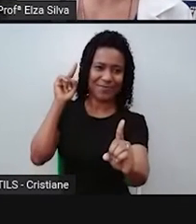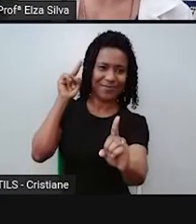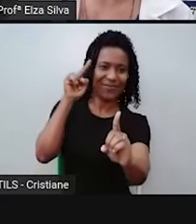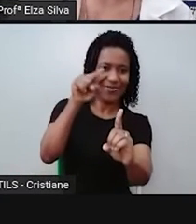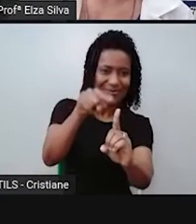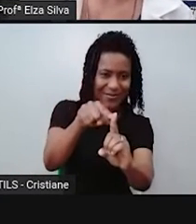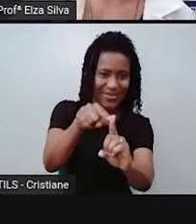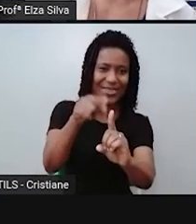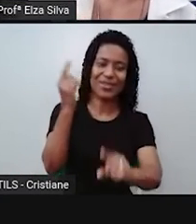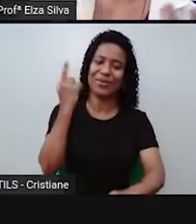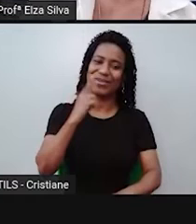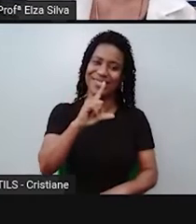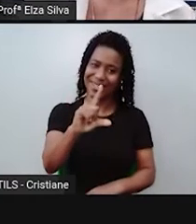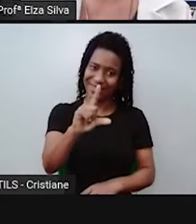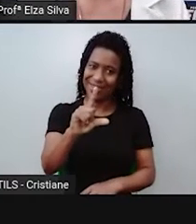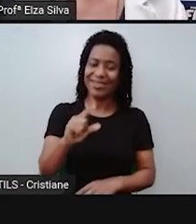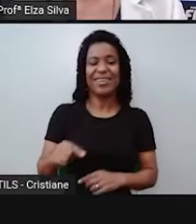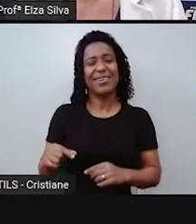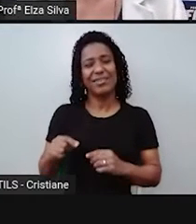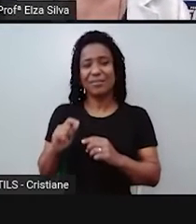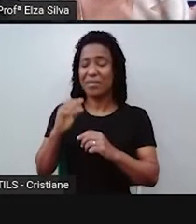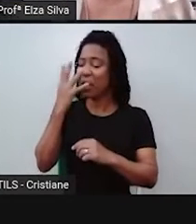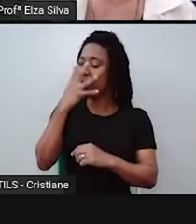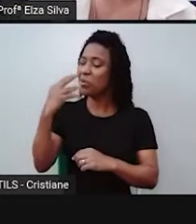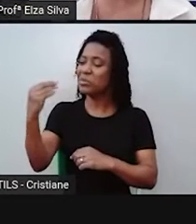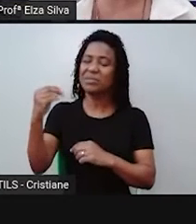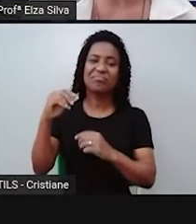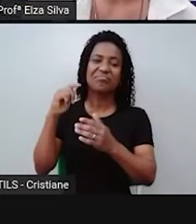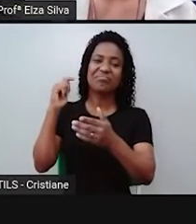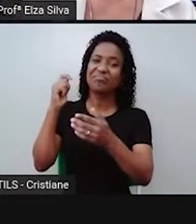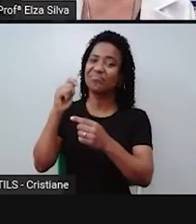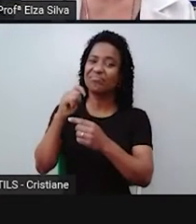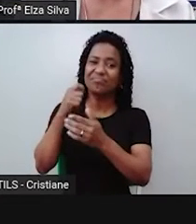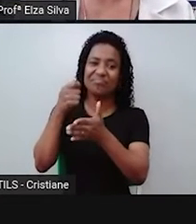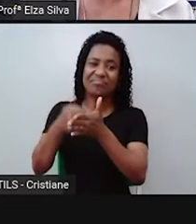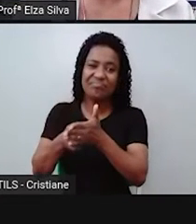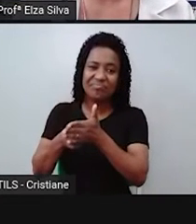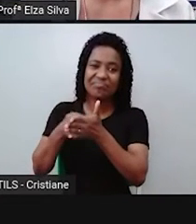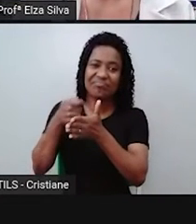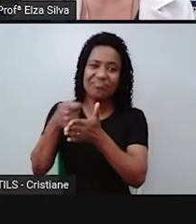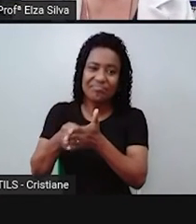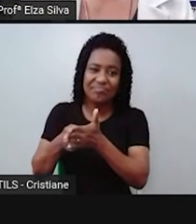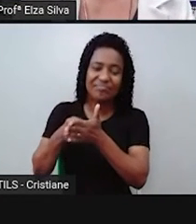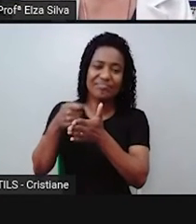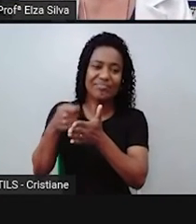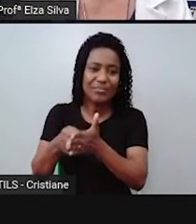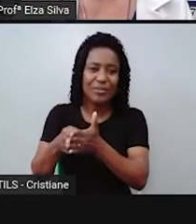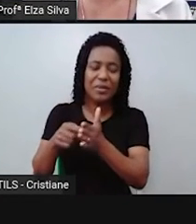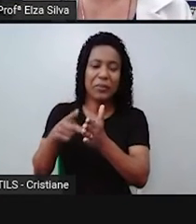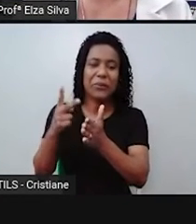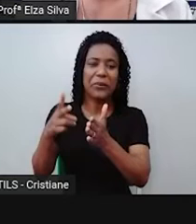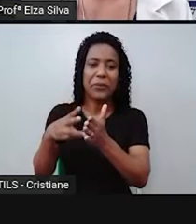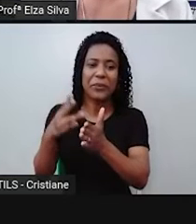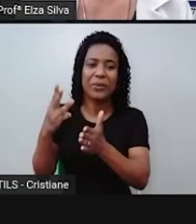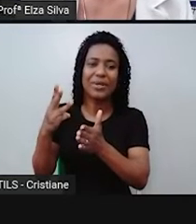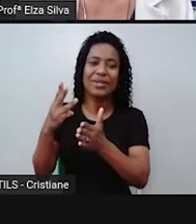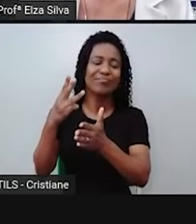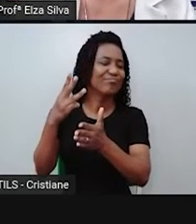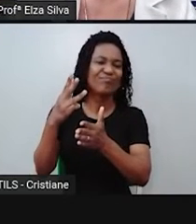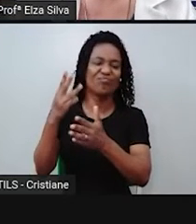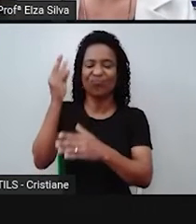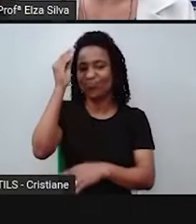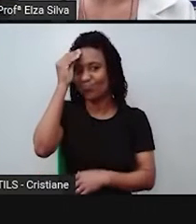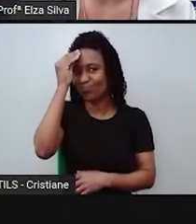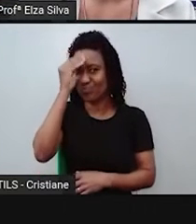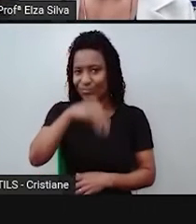que a raposa fez. Ela tentou uma, tentou duas, tentou três e desistiu do seu alvo principal, que era